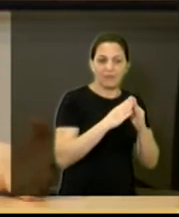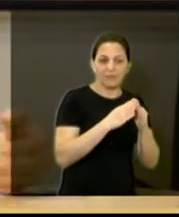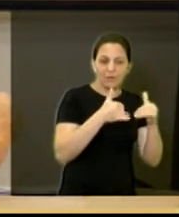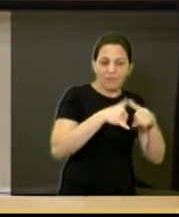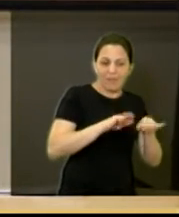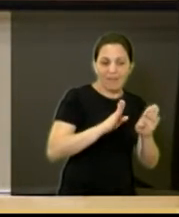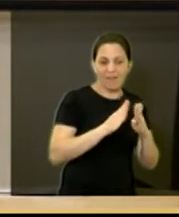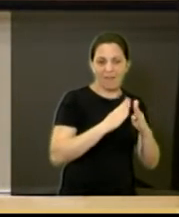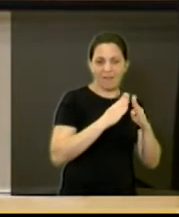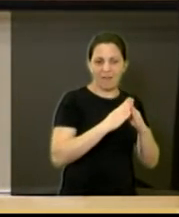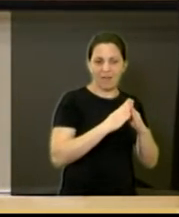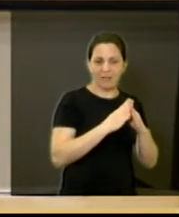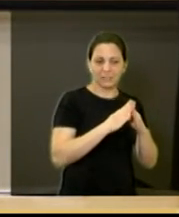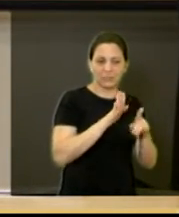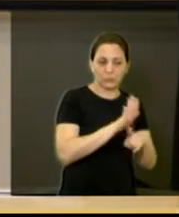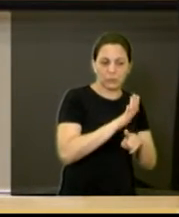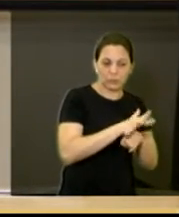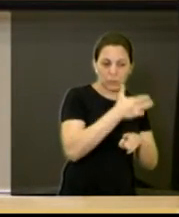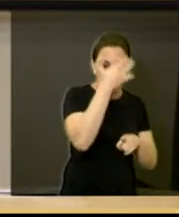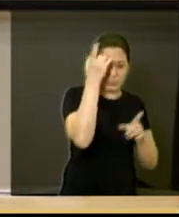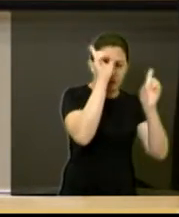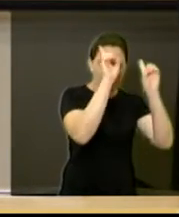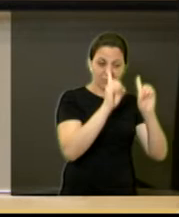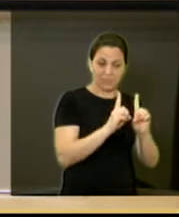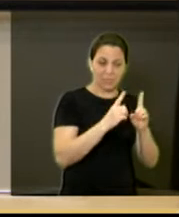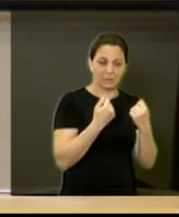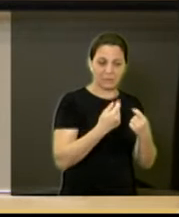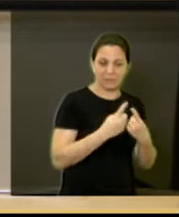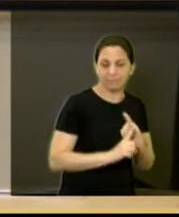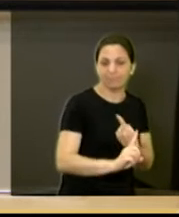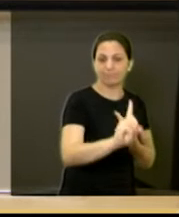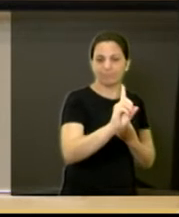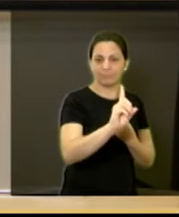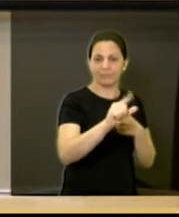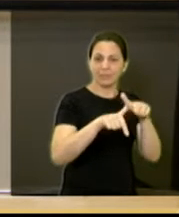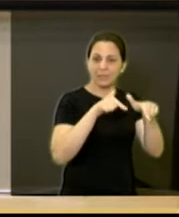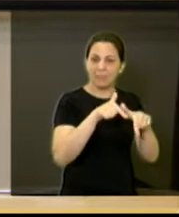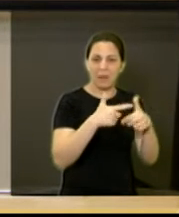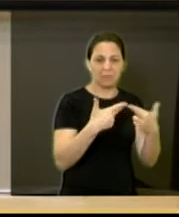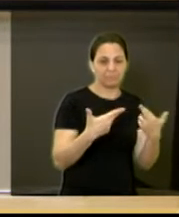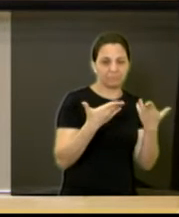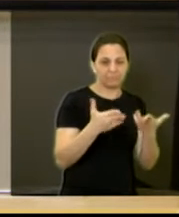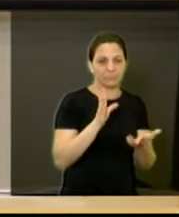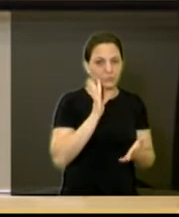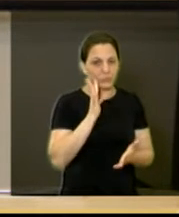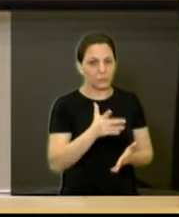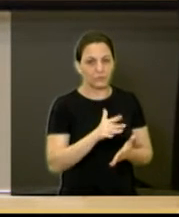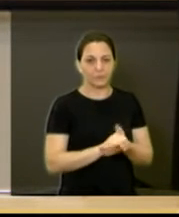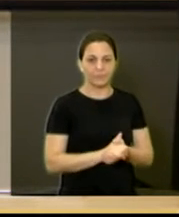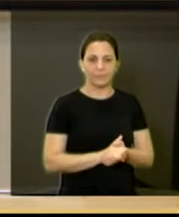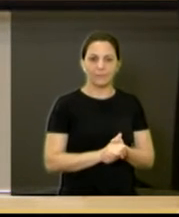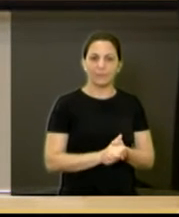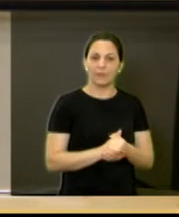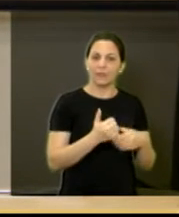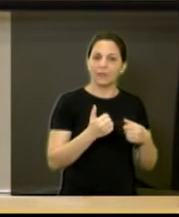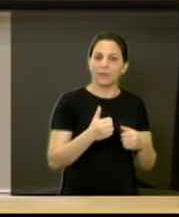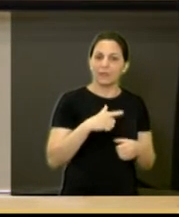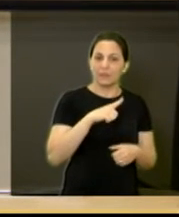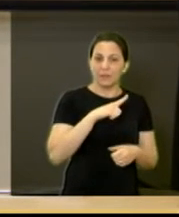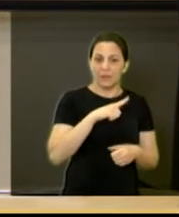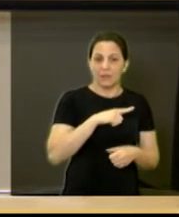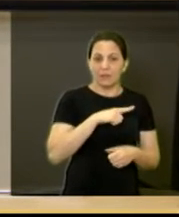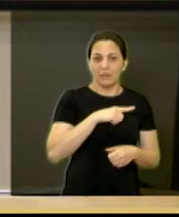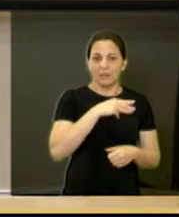porque precisa cuidar dessa pessoa com deficiência. Então, existe, no Ministério do